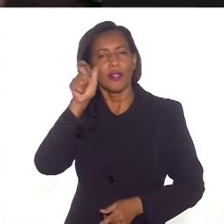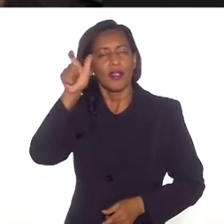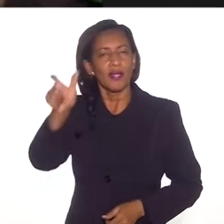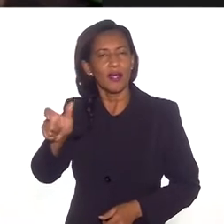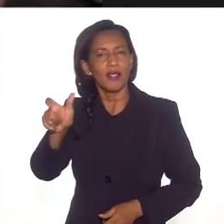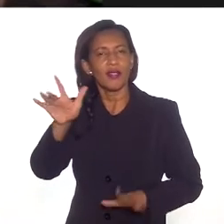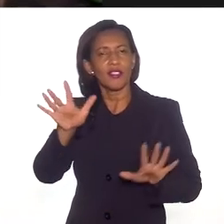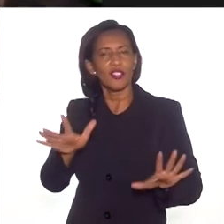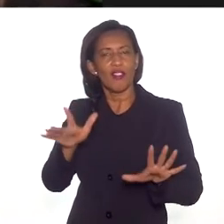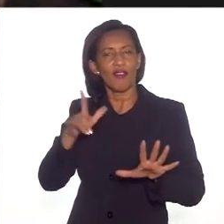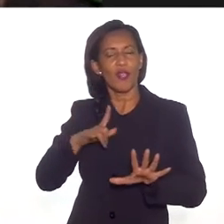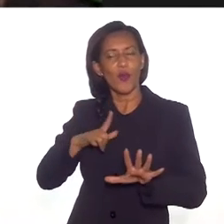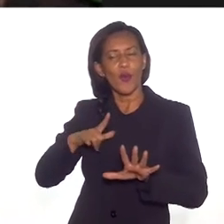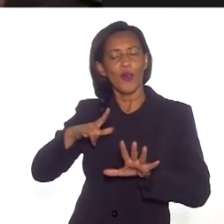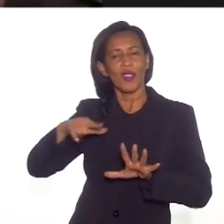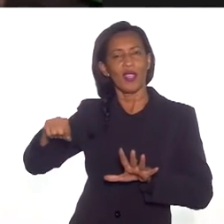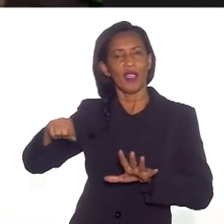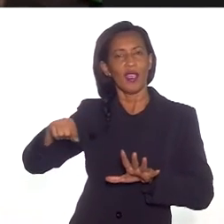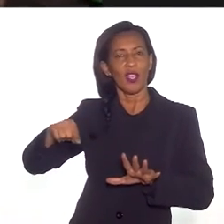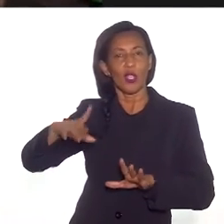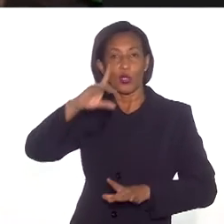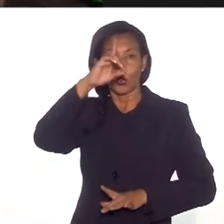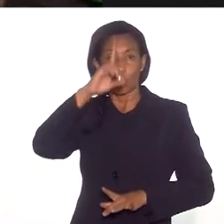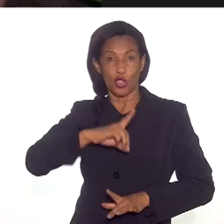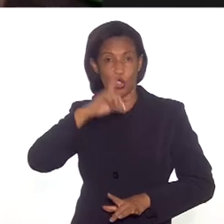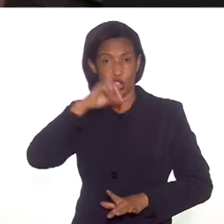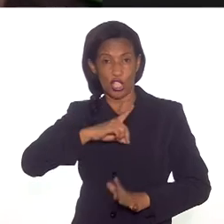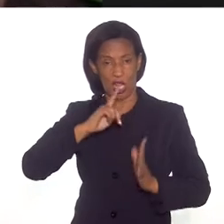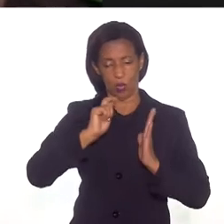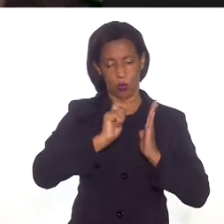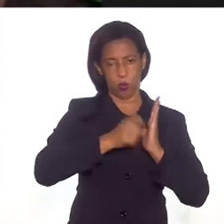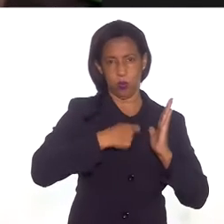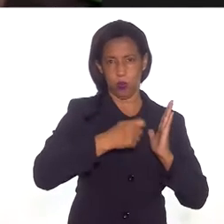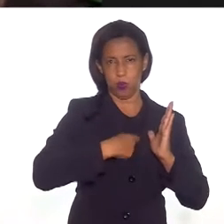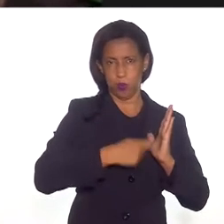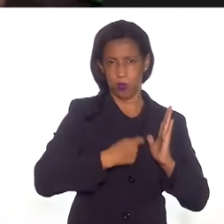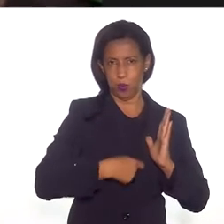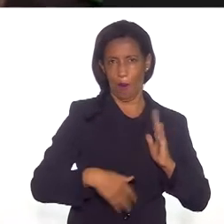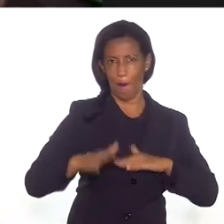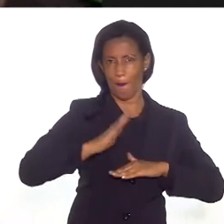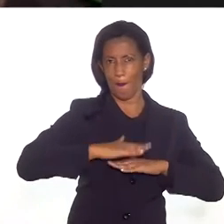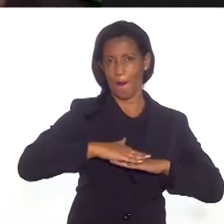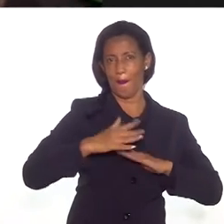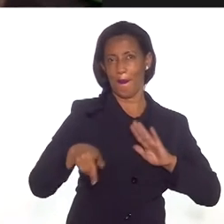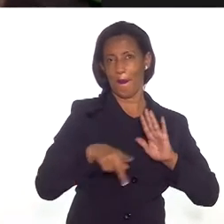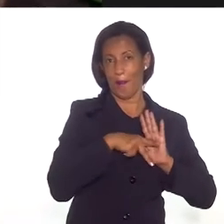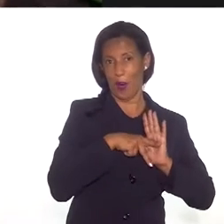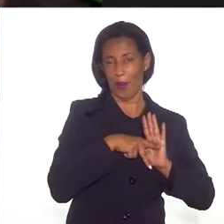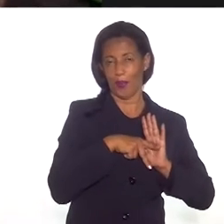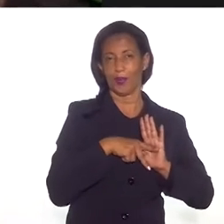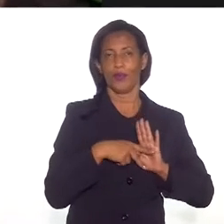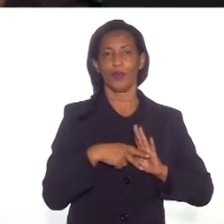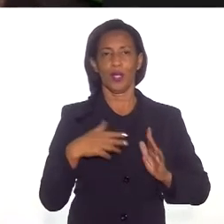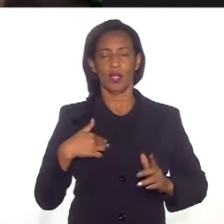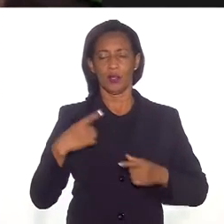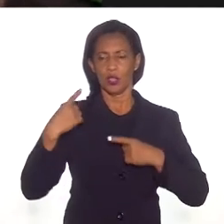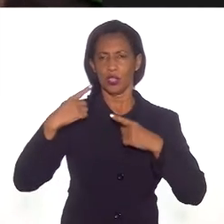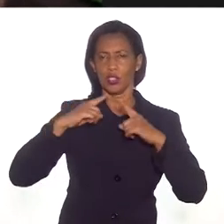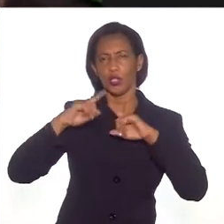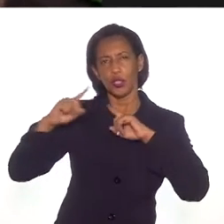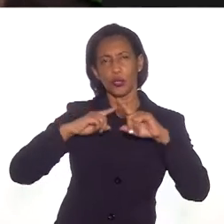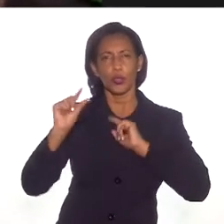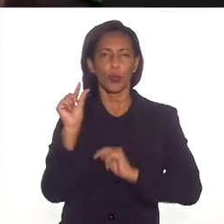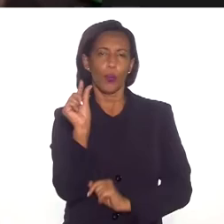interesse tinha a ver com a propriedade dos direitos autorais, discutir um pouco o uso